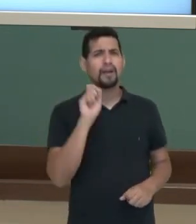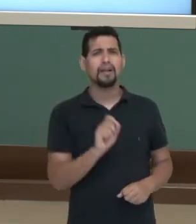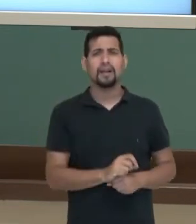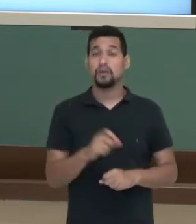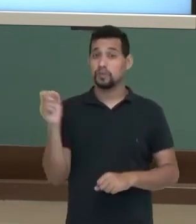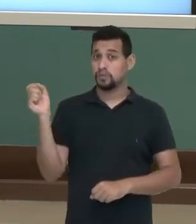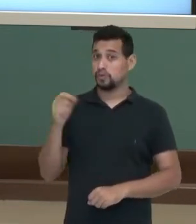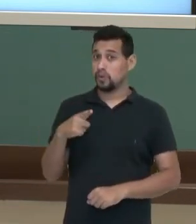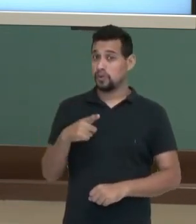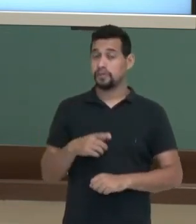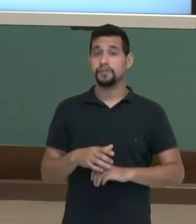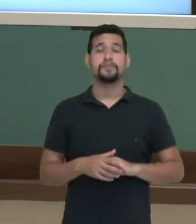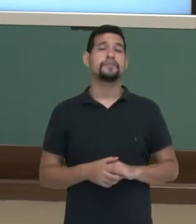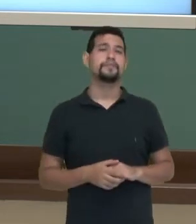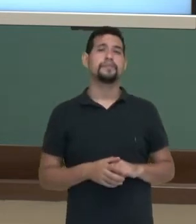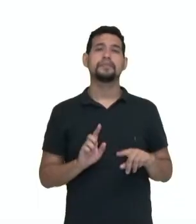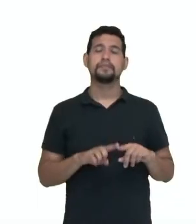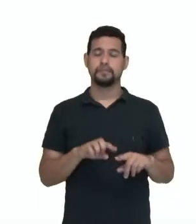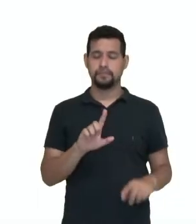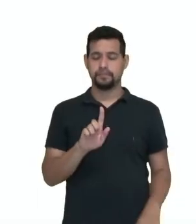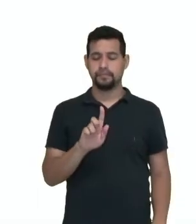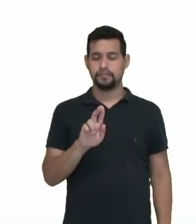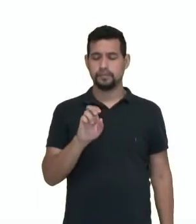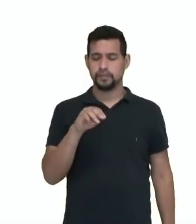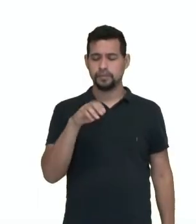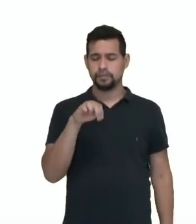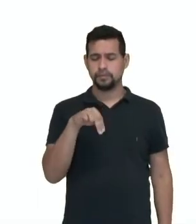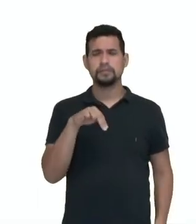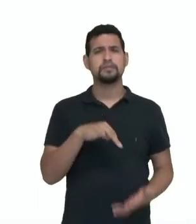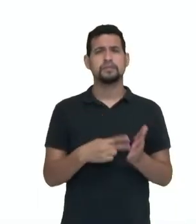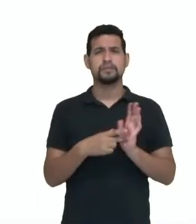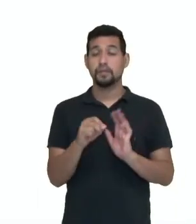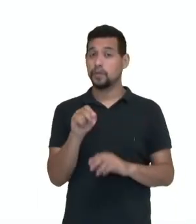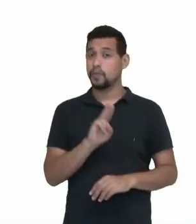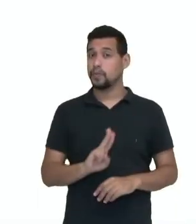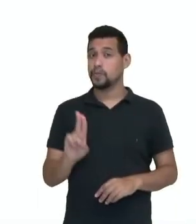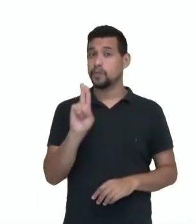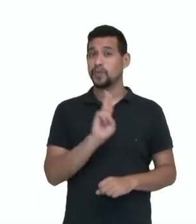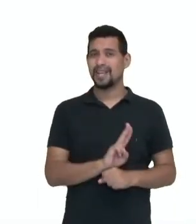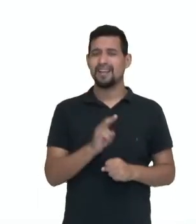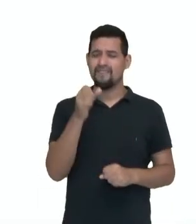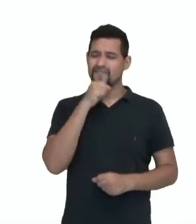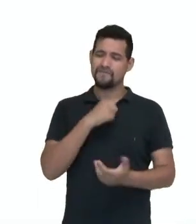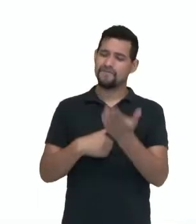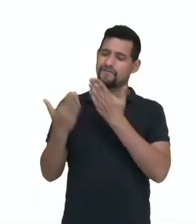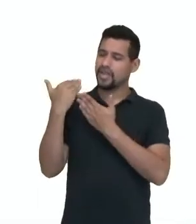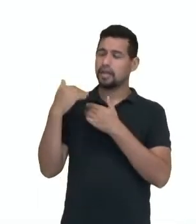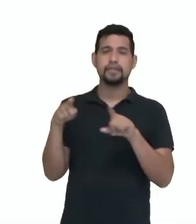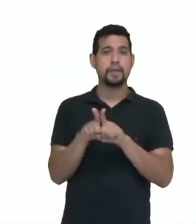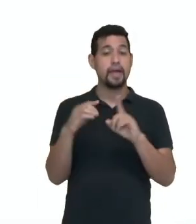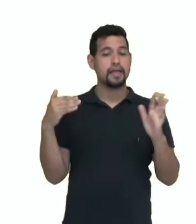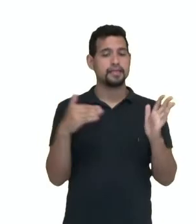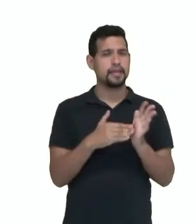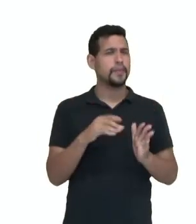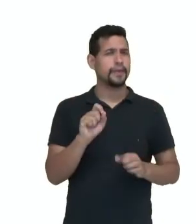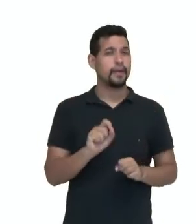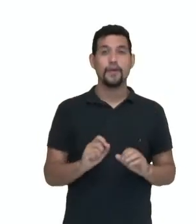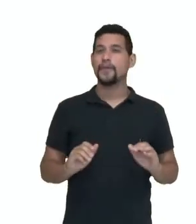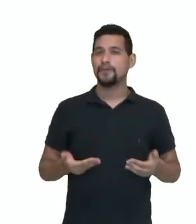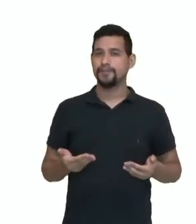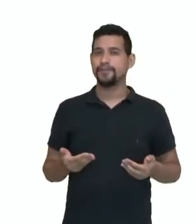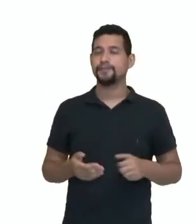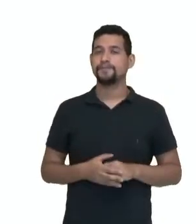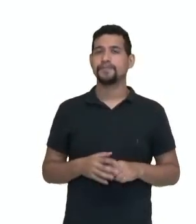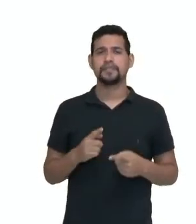sol. O guinomão é um instrumento astronômico usado desde a antiguidade até os dias de hoje,